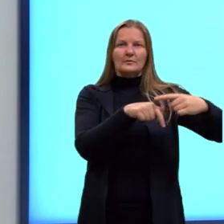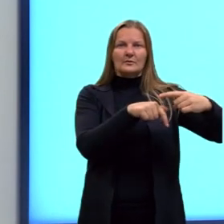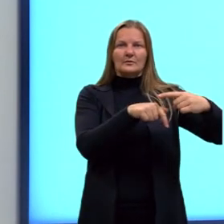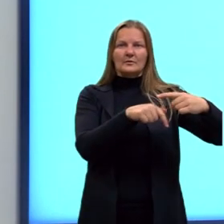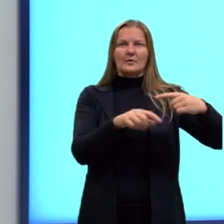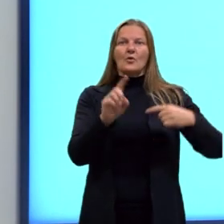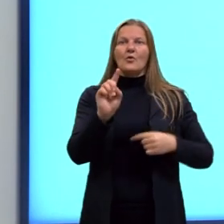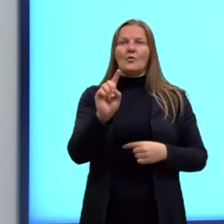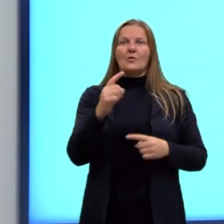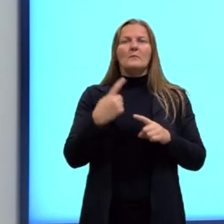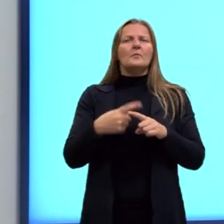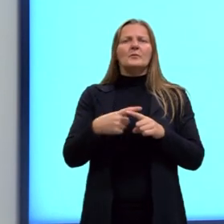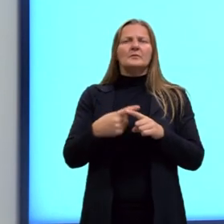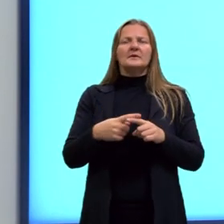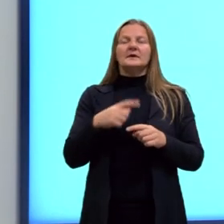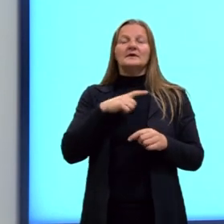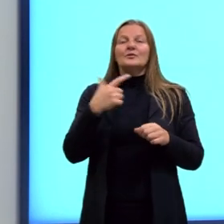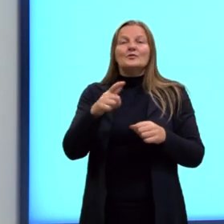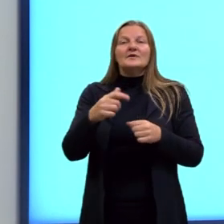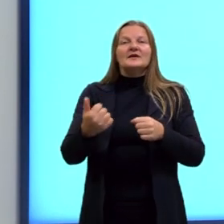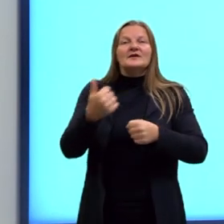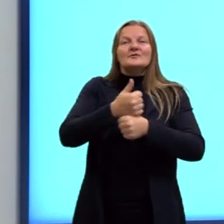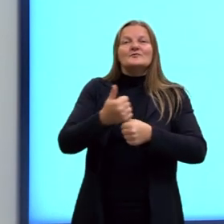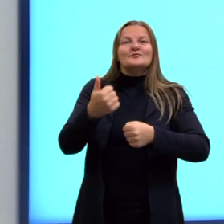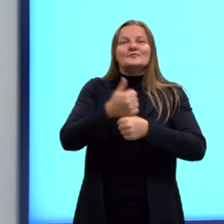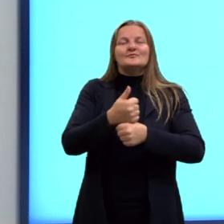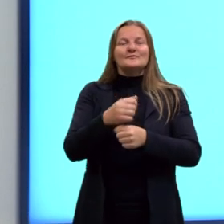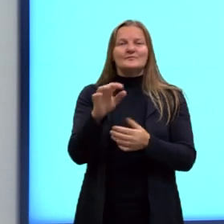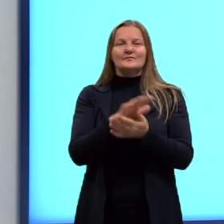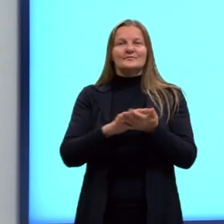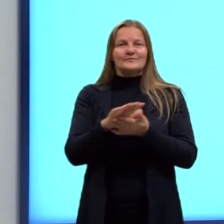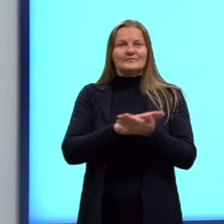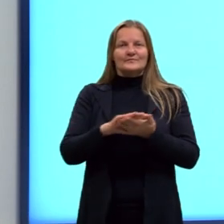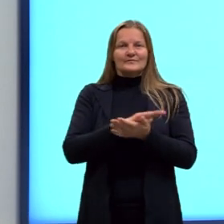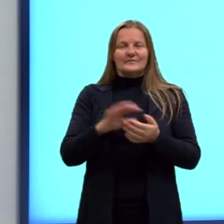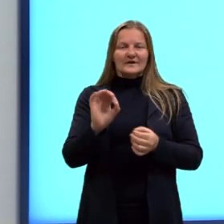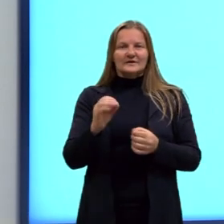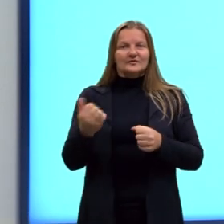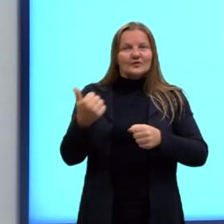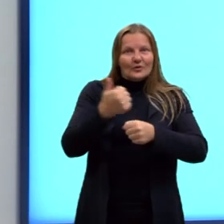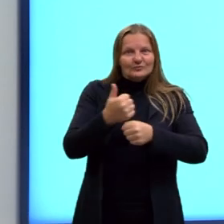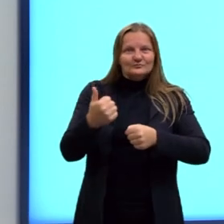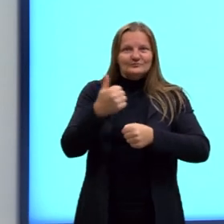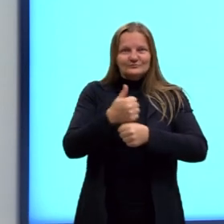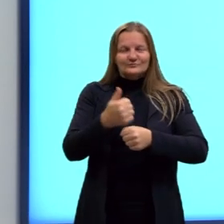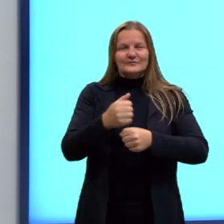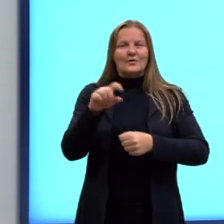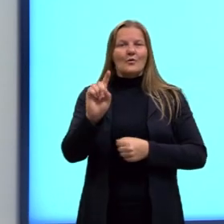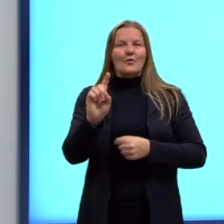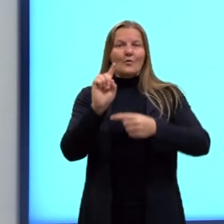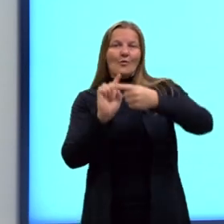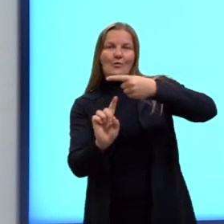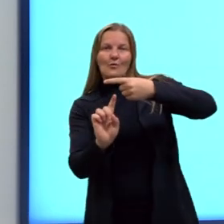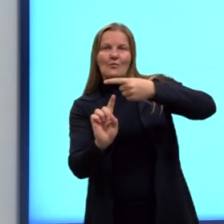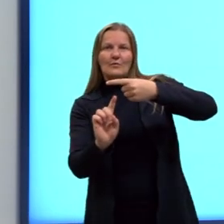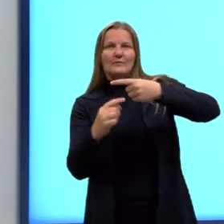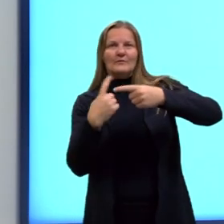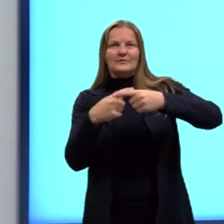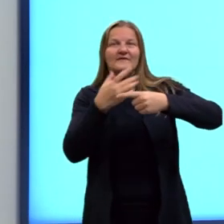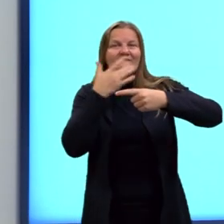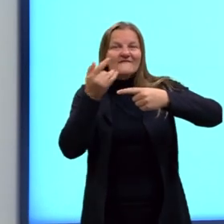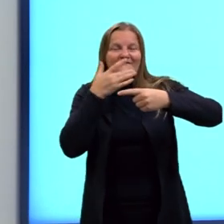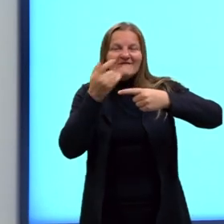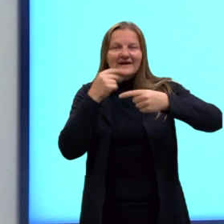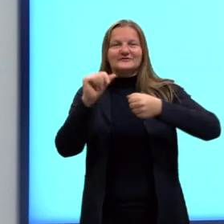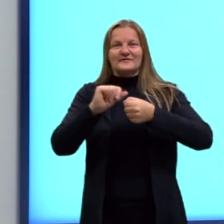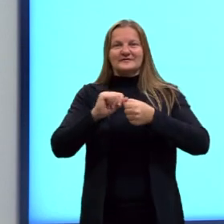1. Porque a gente não está modificando o valor de Q. A gente só está colocando, então, o 1 aqui embaixo, para facilitar o que a gente